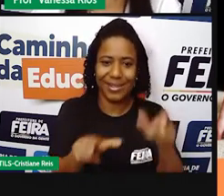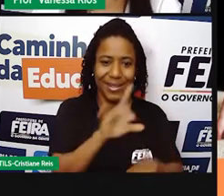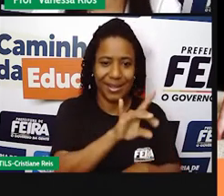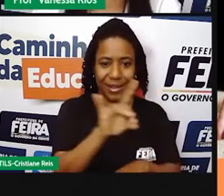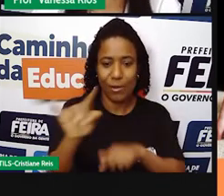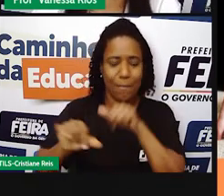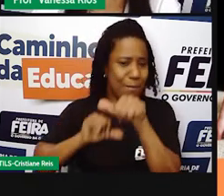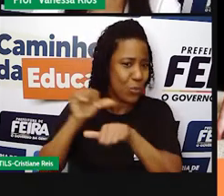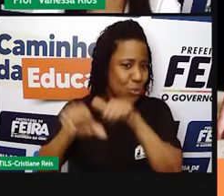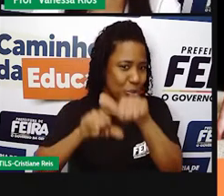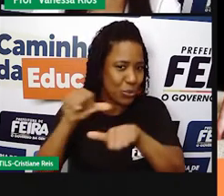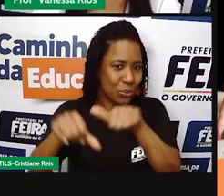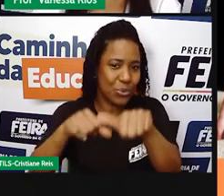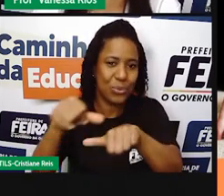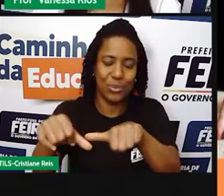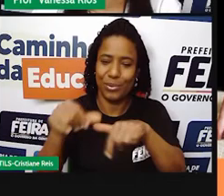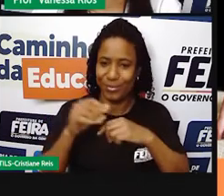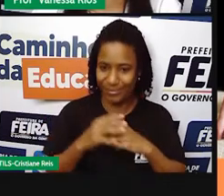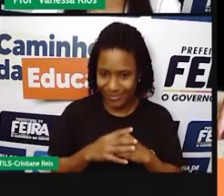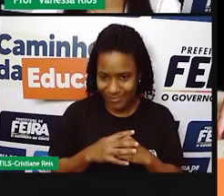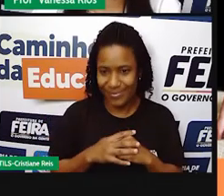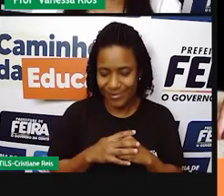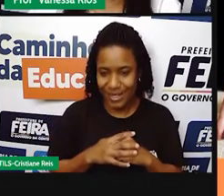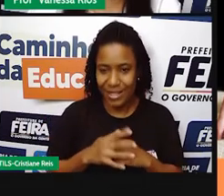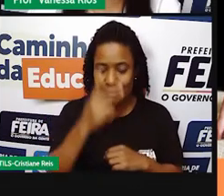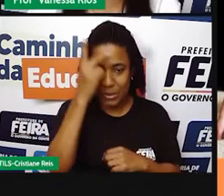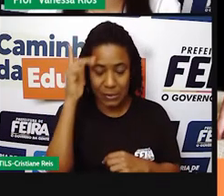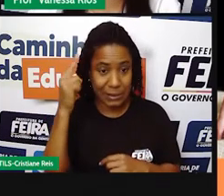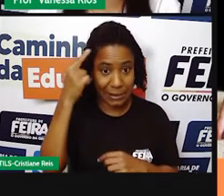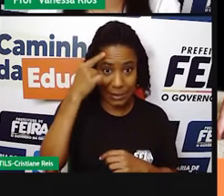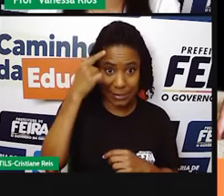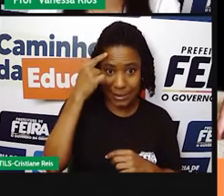pensar e de observar as coisas.